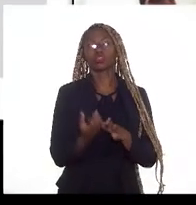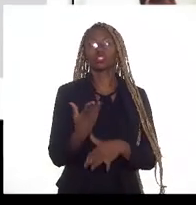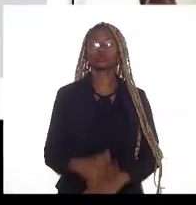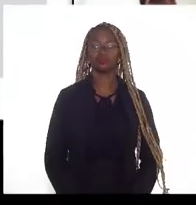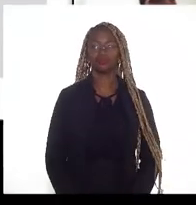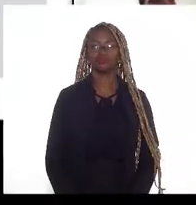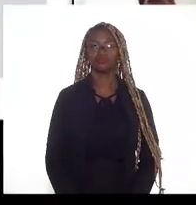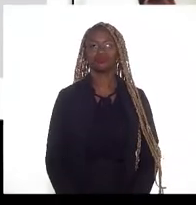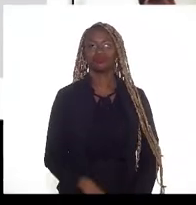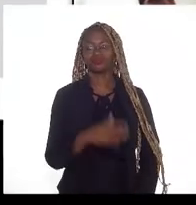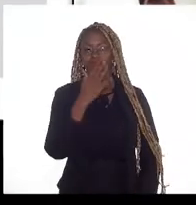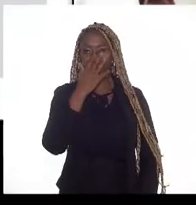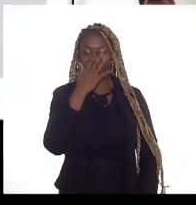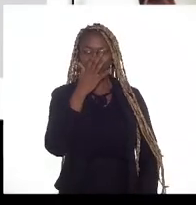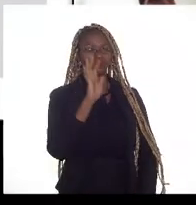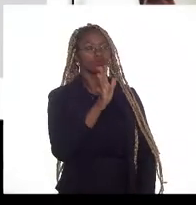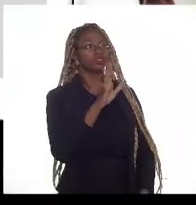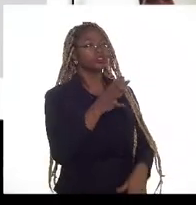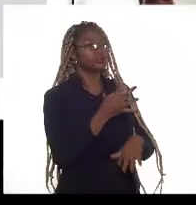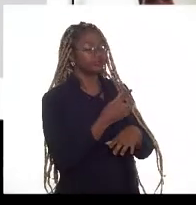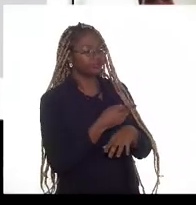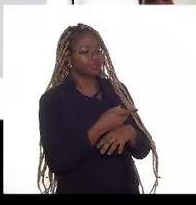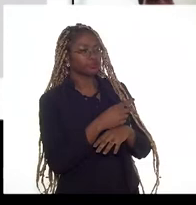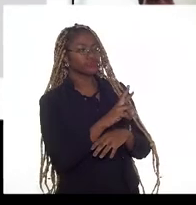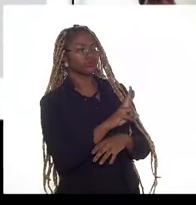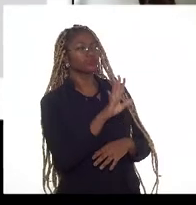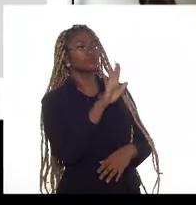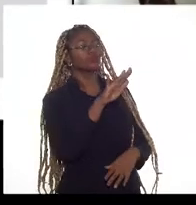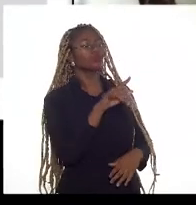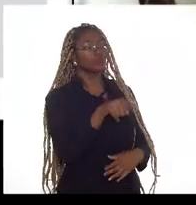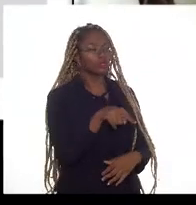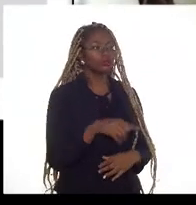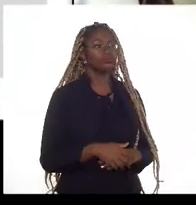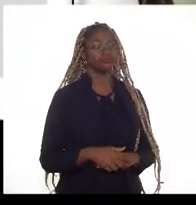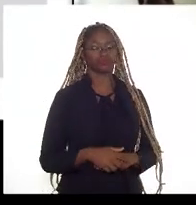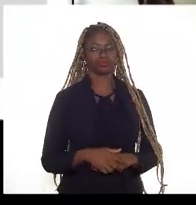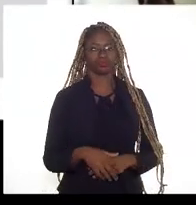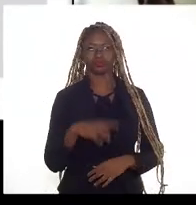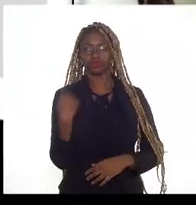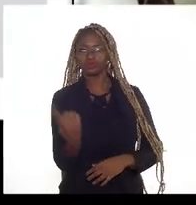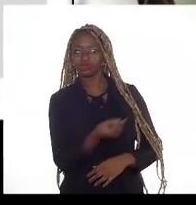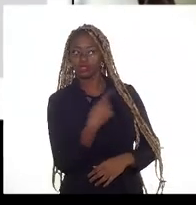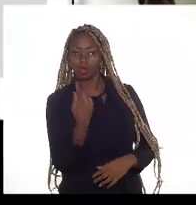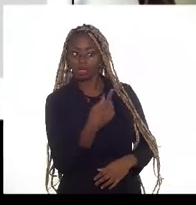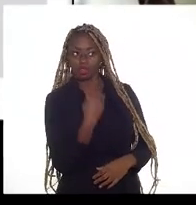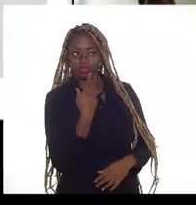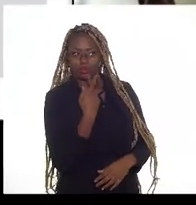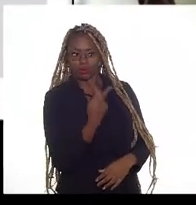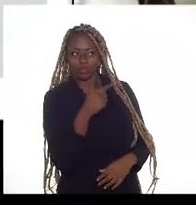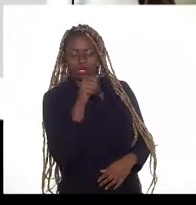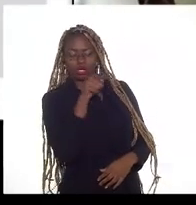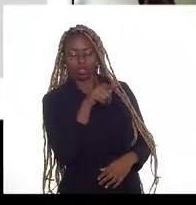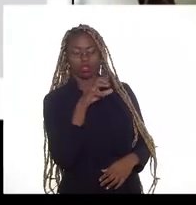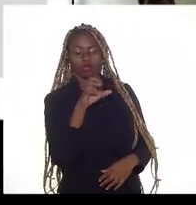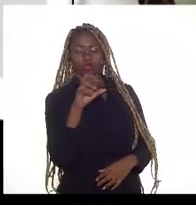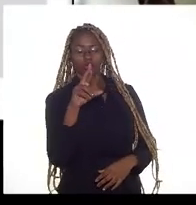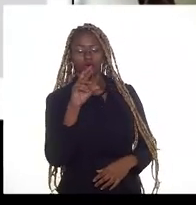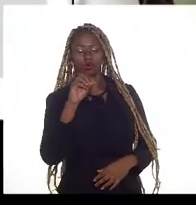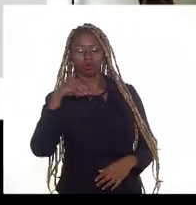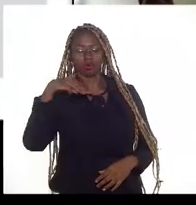Doutor Tiago, claro que quem faz essa cromatografia são as